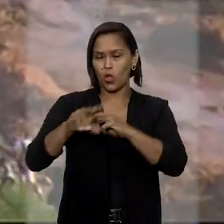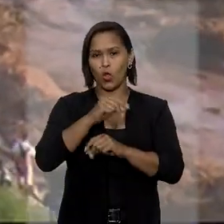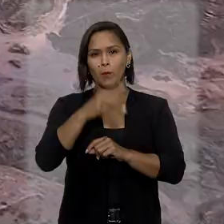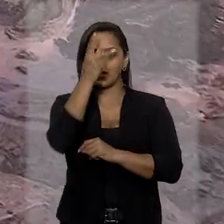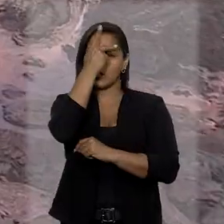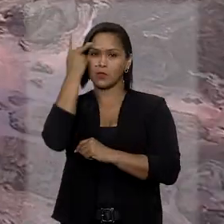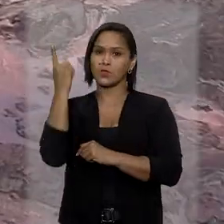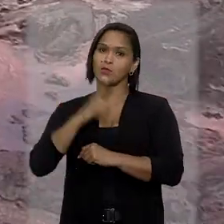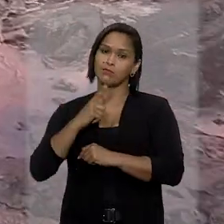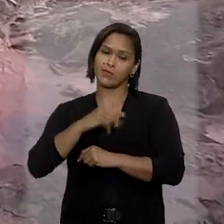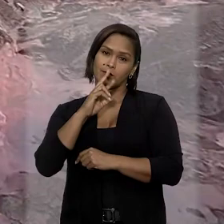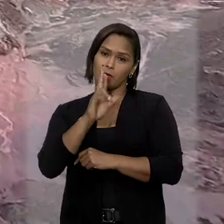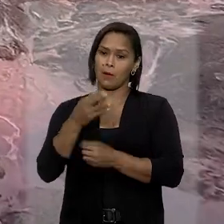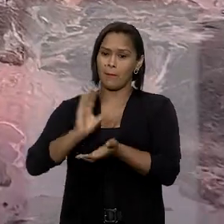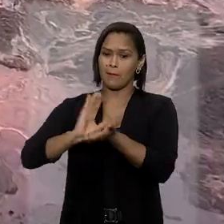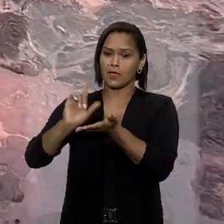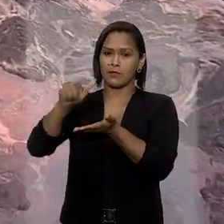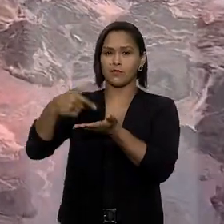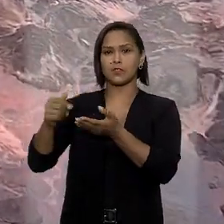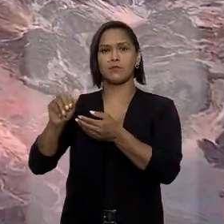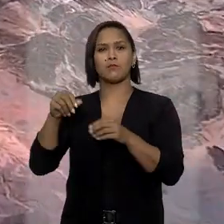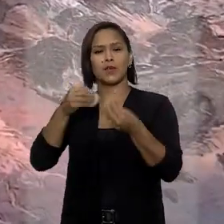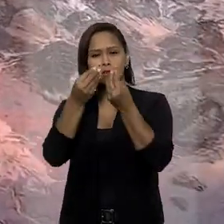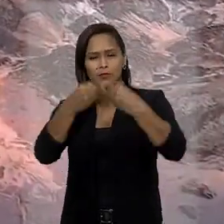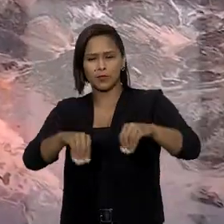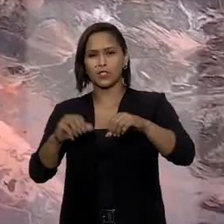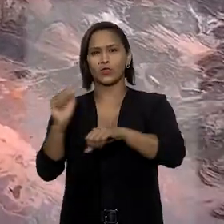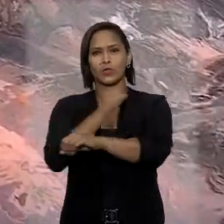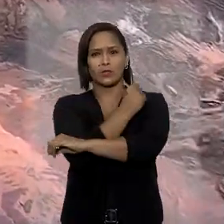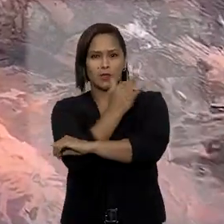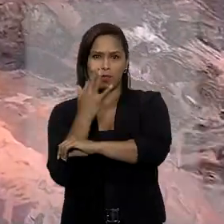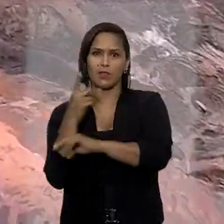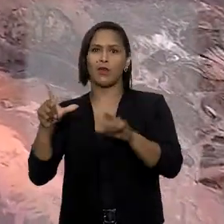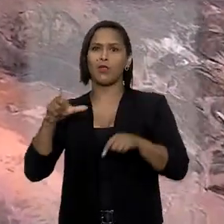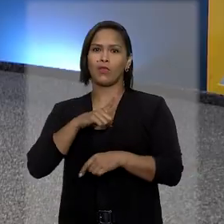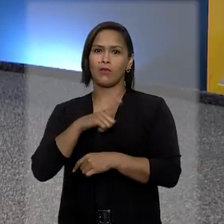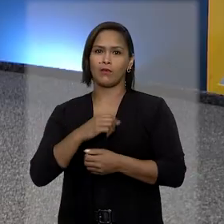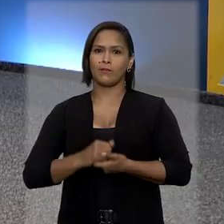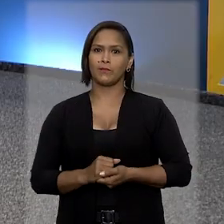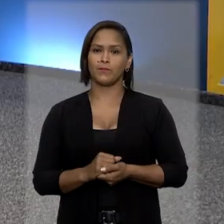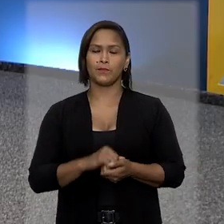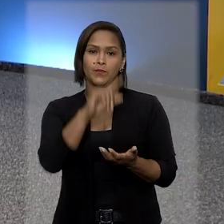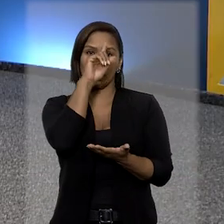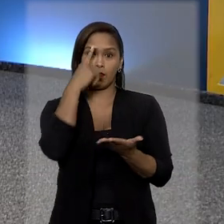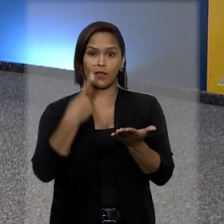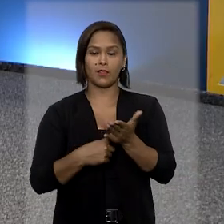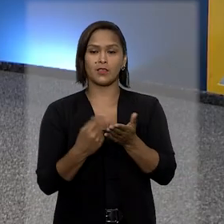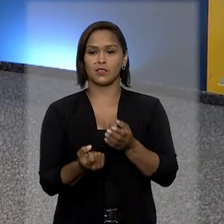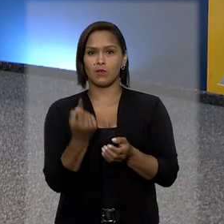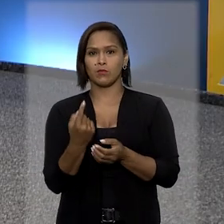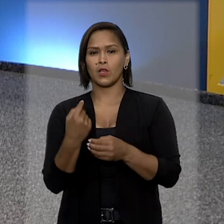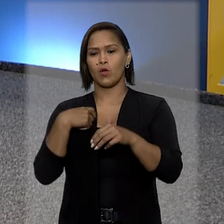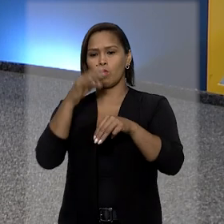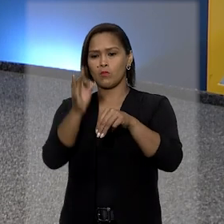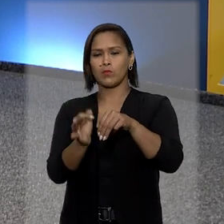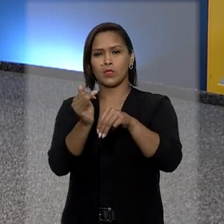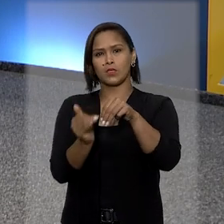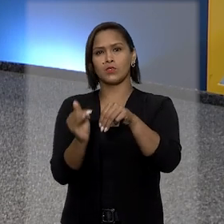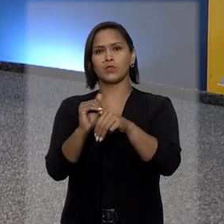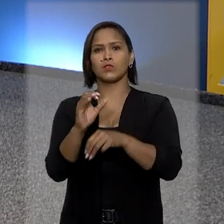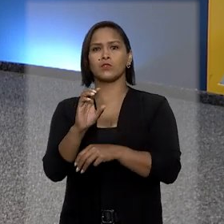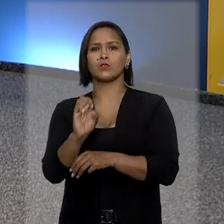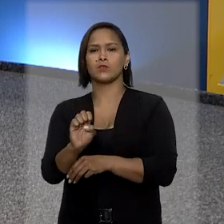consumidores resulte em benefício para a empresa causadora da tragédia ambiental. Em decisão monocrática, o ministro